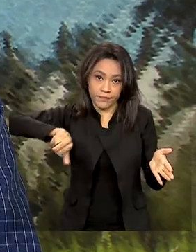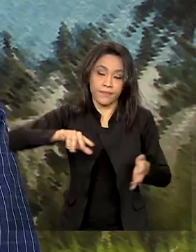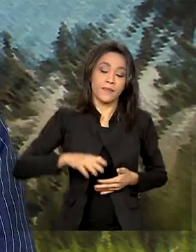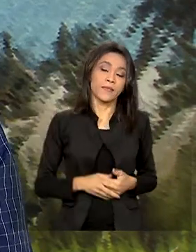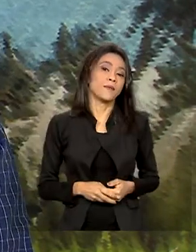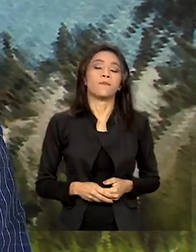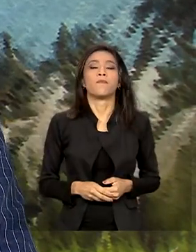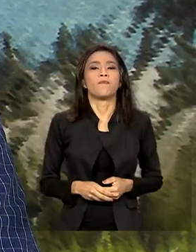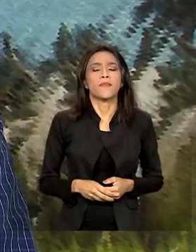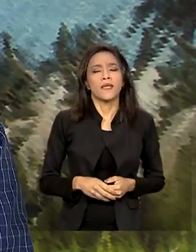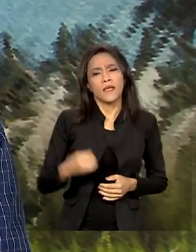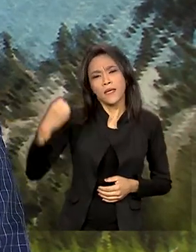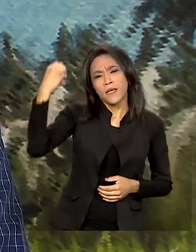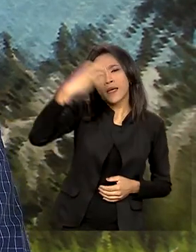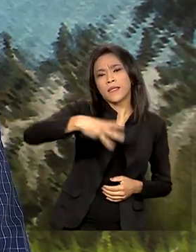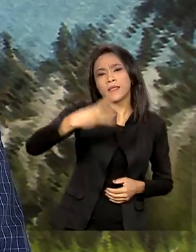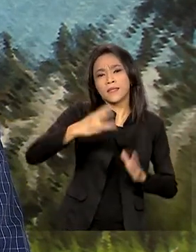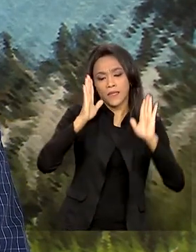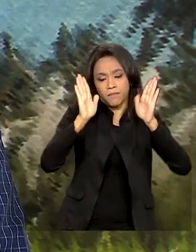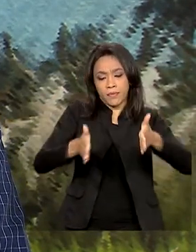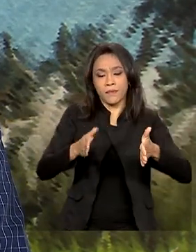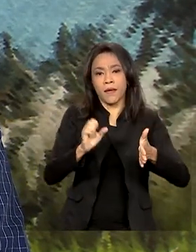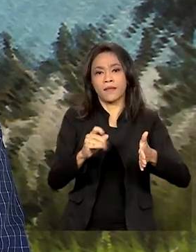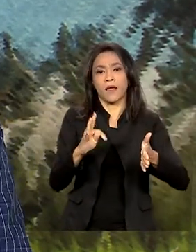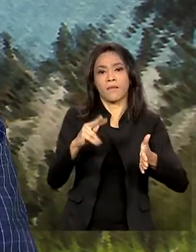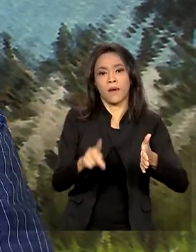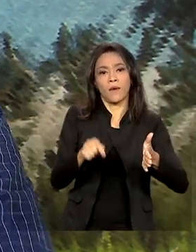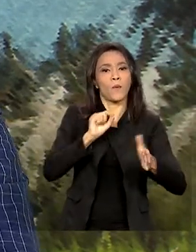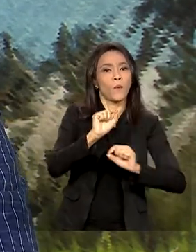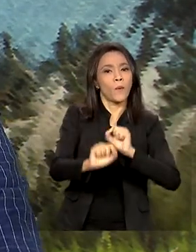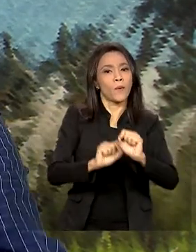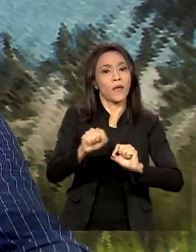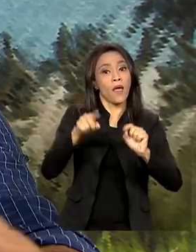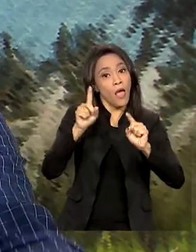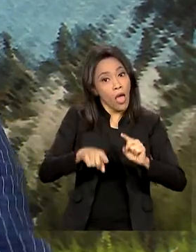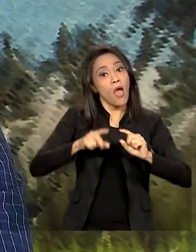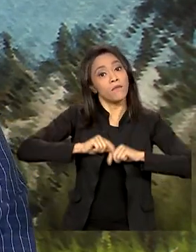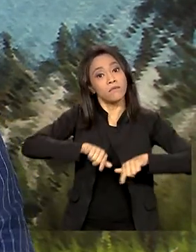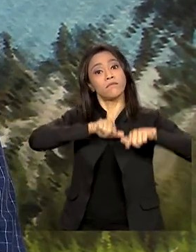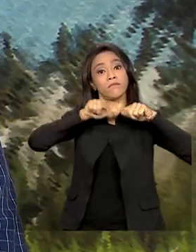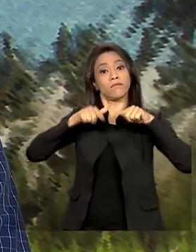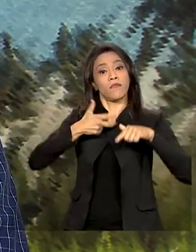E a terceira etapa do que o produtor tem que fazer também é declarar que fez a vacinação dos seus animais.